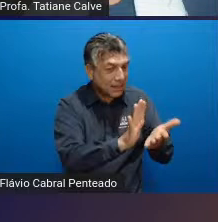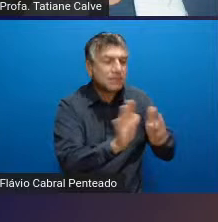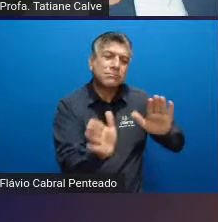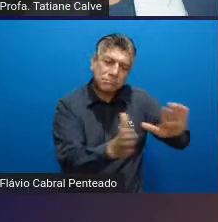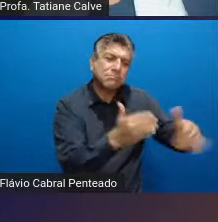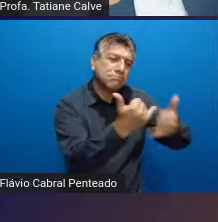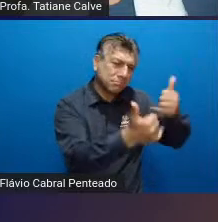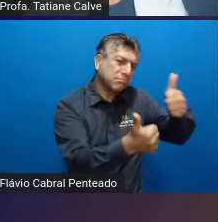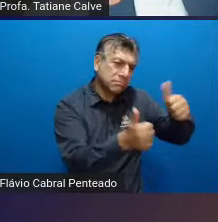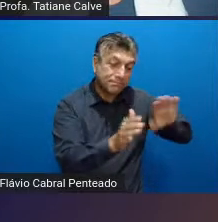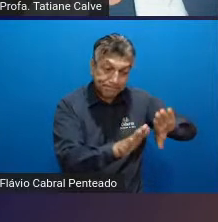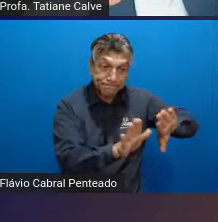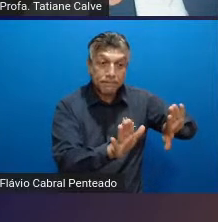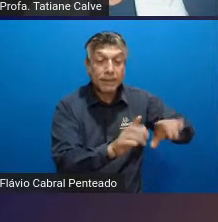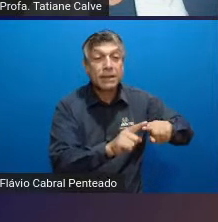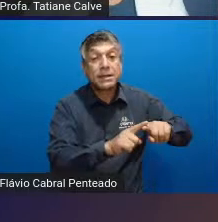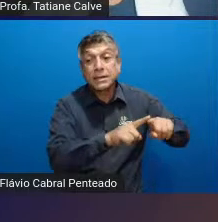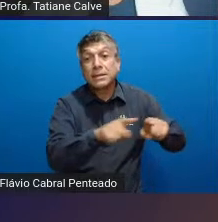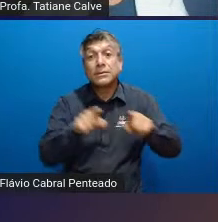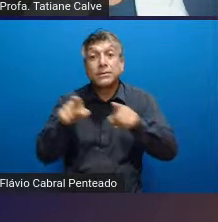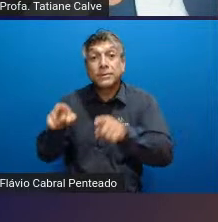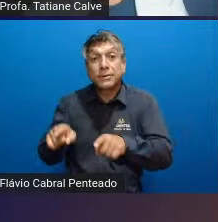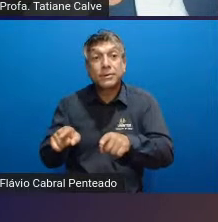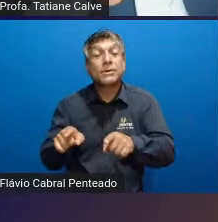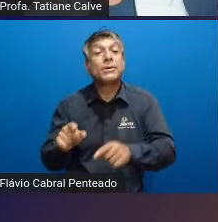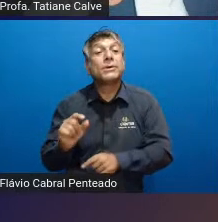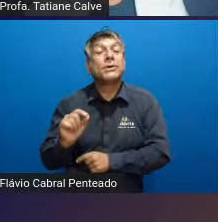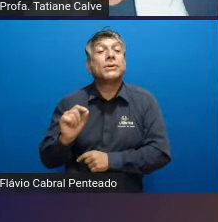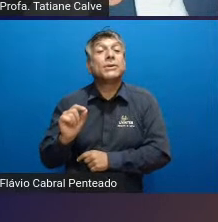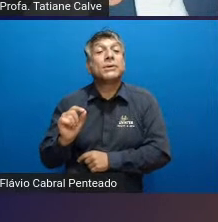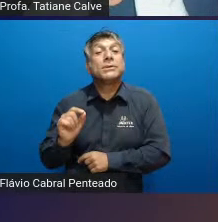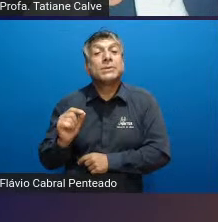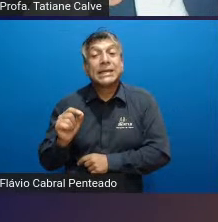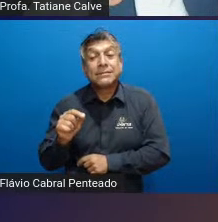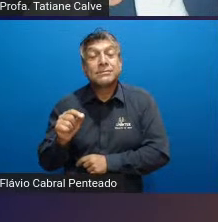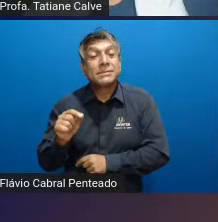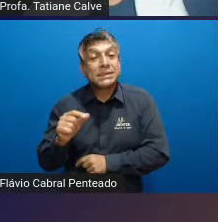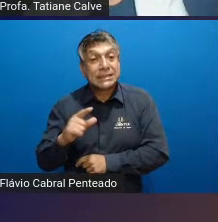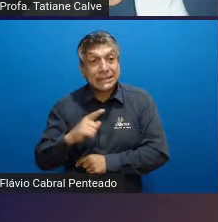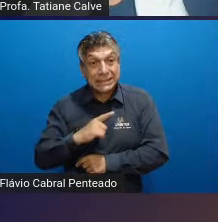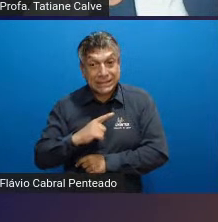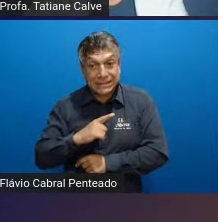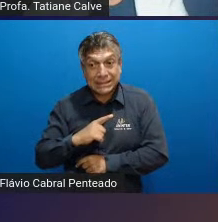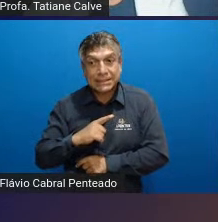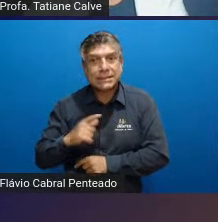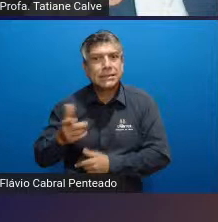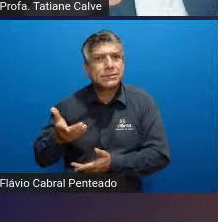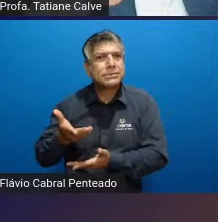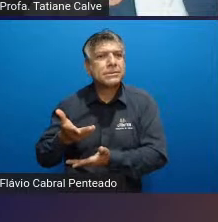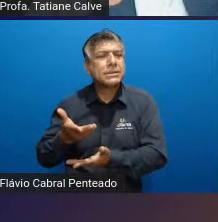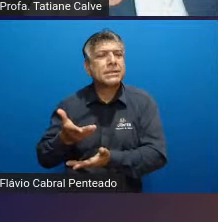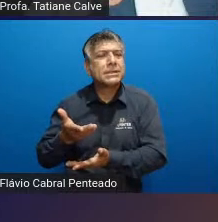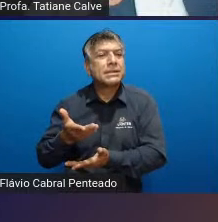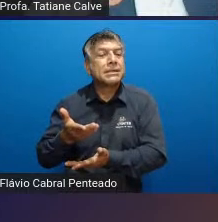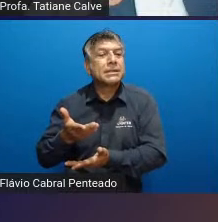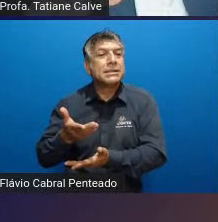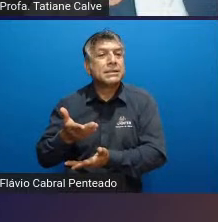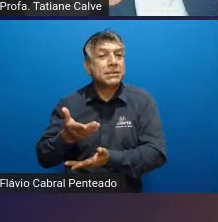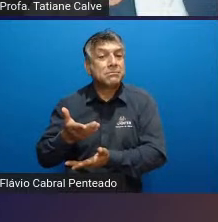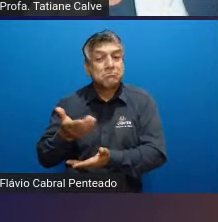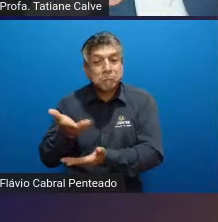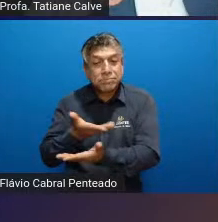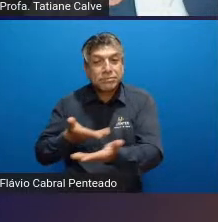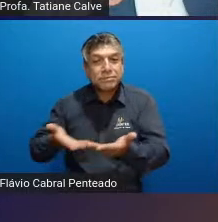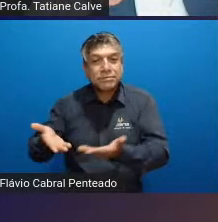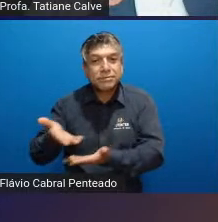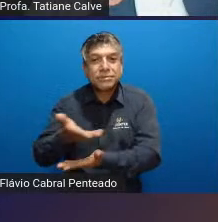ela vai assumir o meio social as suas linguagens os usos dos costumes e brincando ela